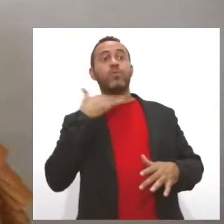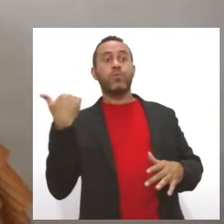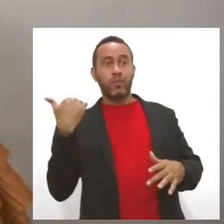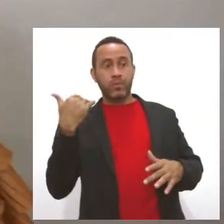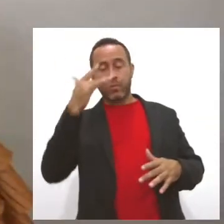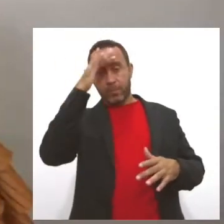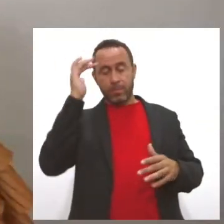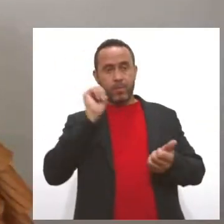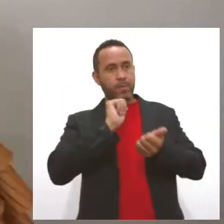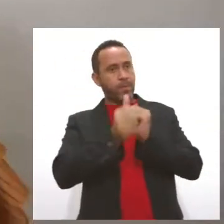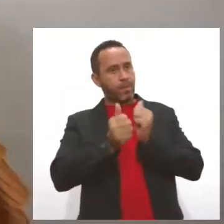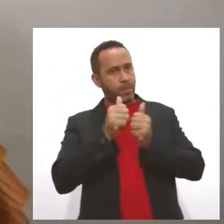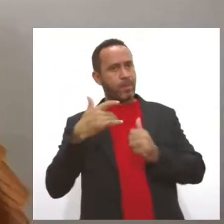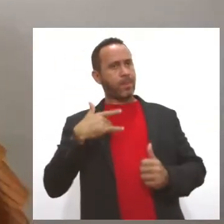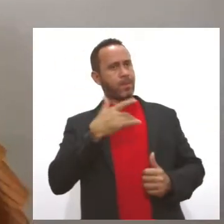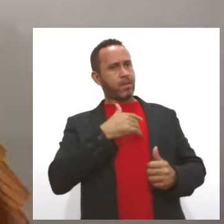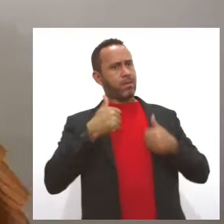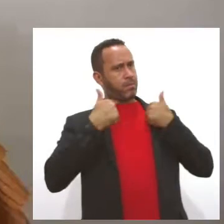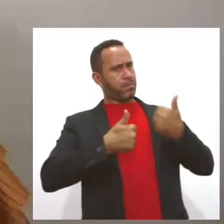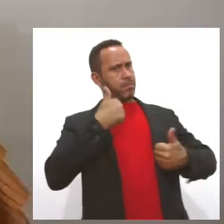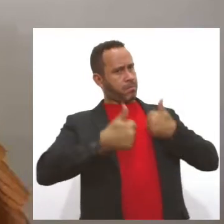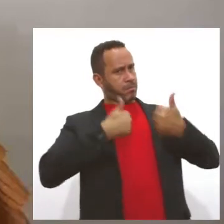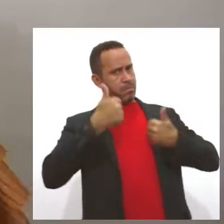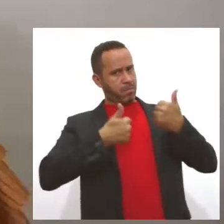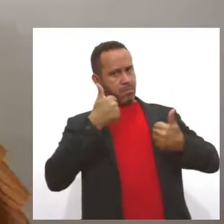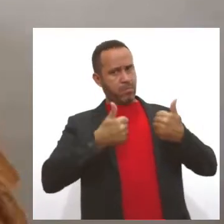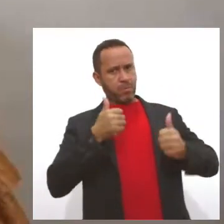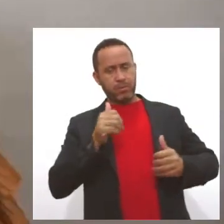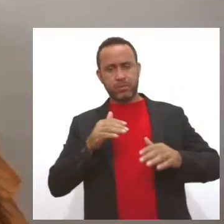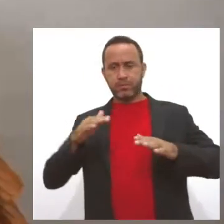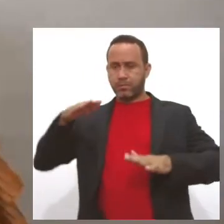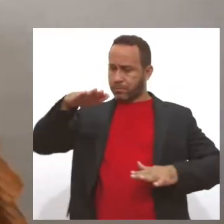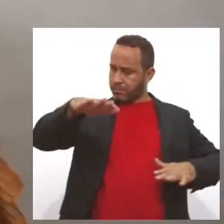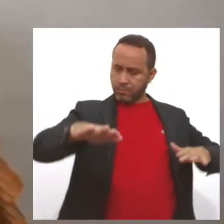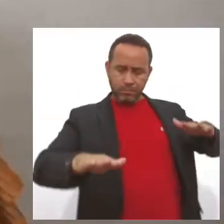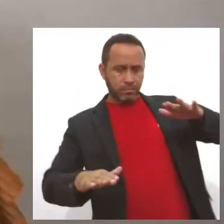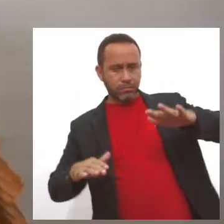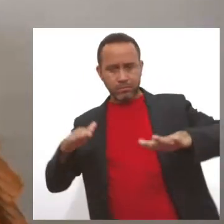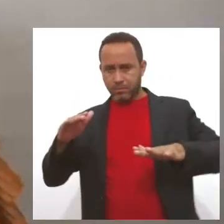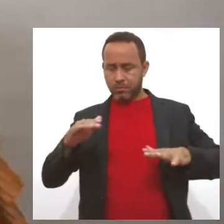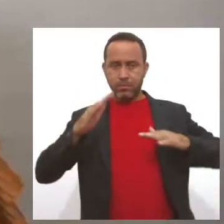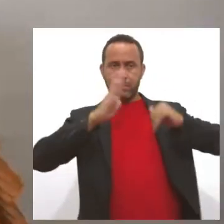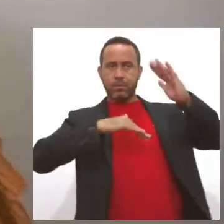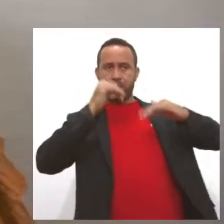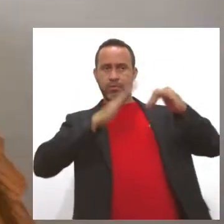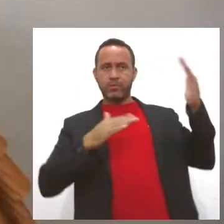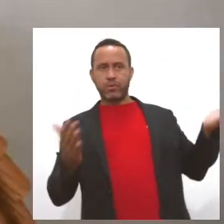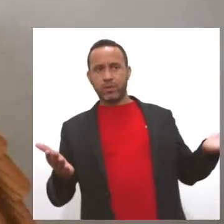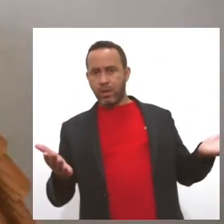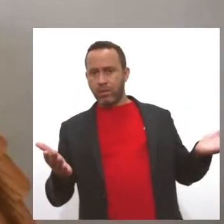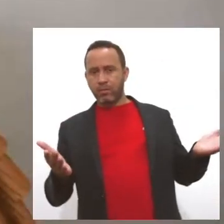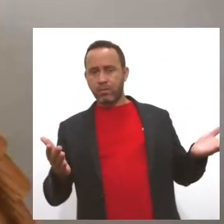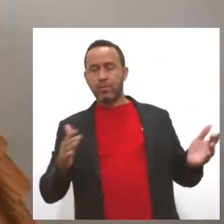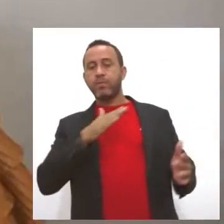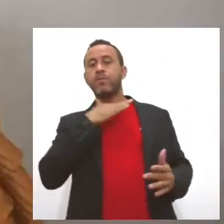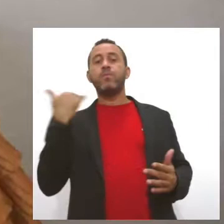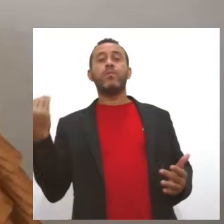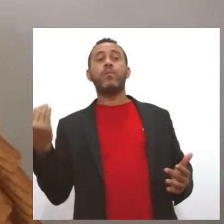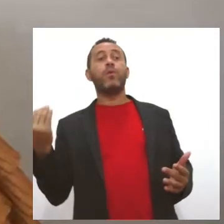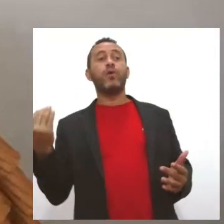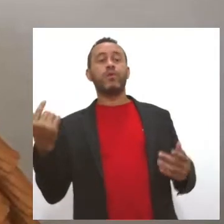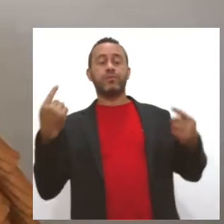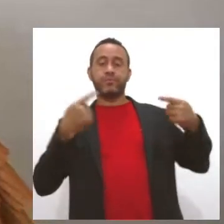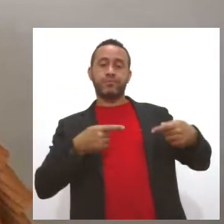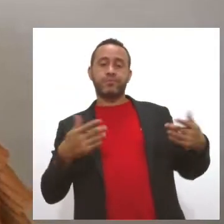tinha um histórico atlético, como a gente imagina, uma nadadora, um esportista, e ela